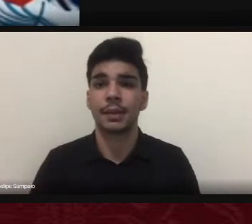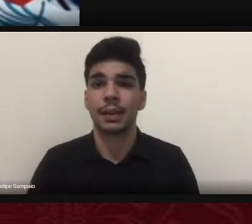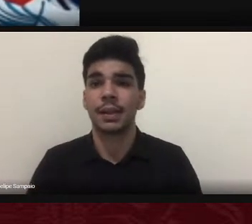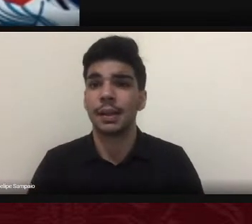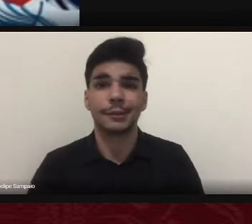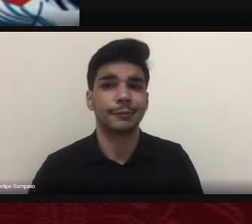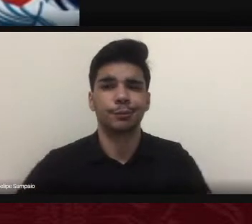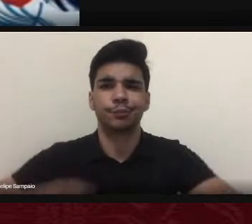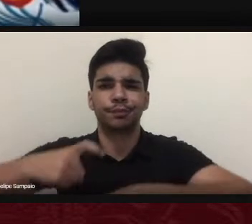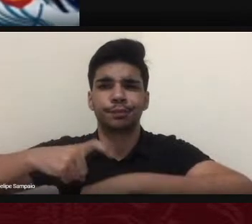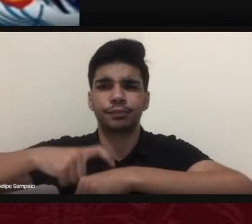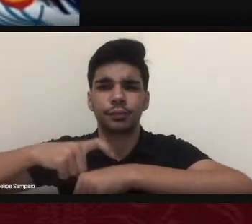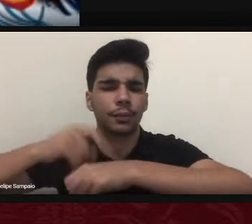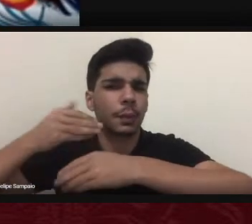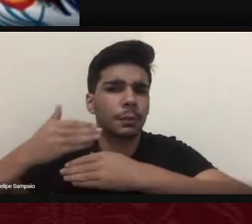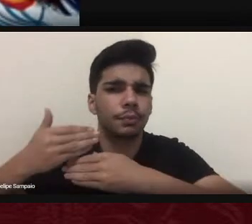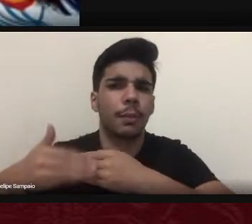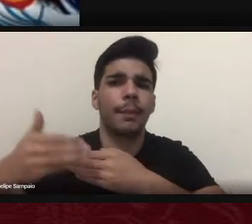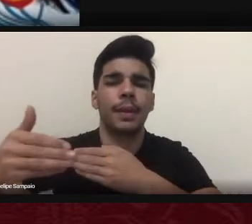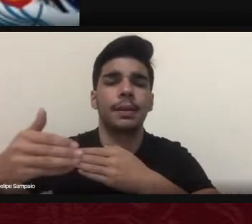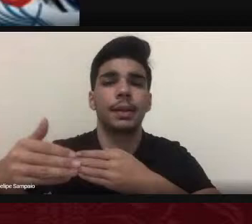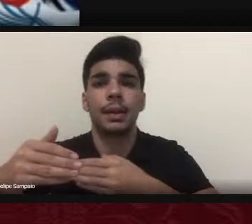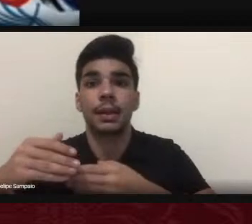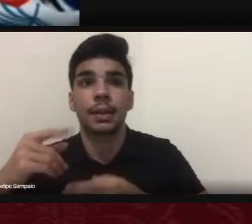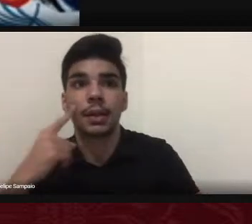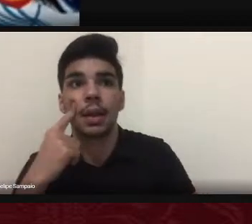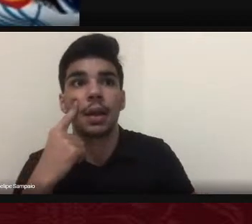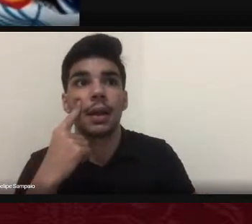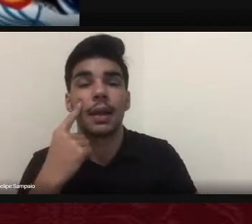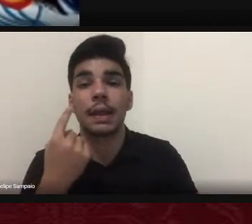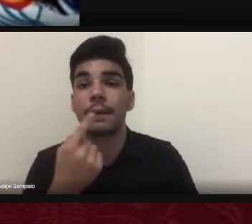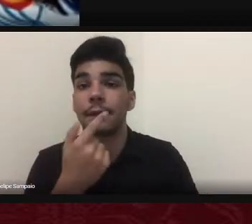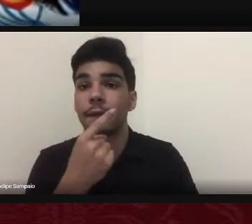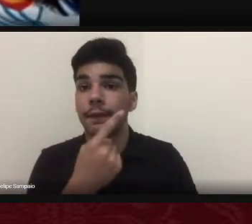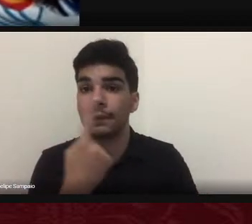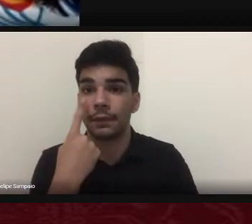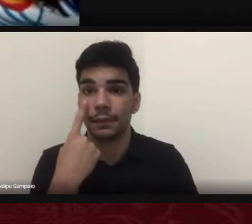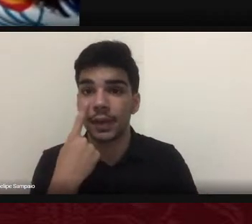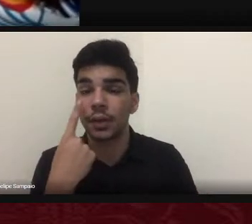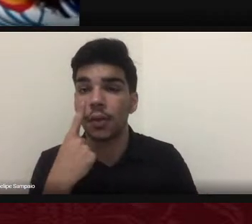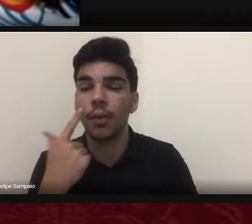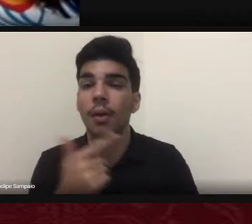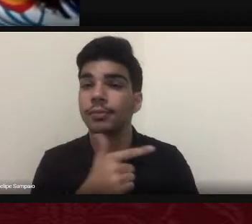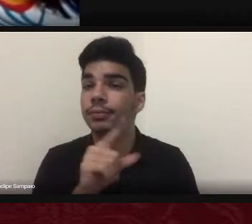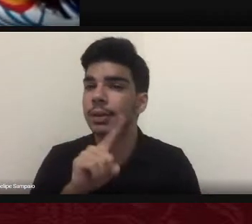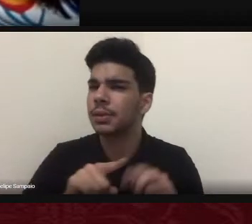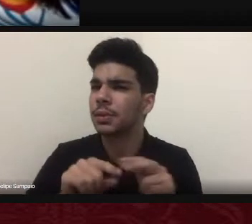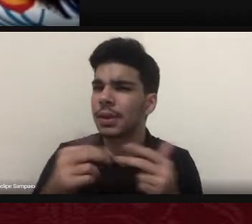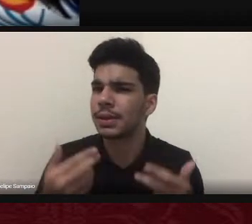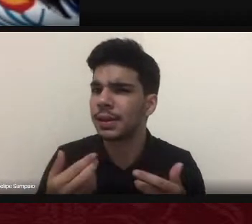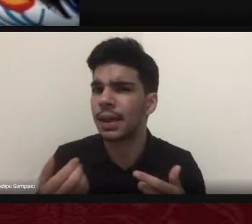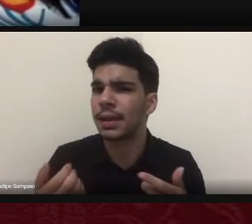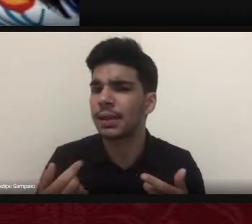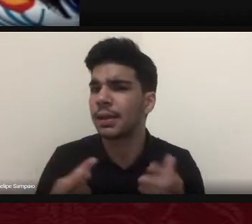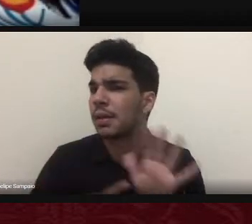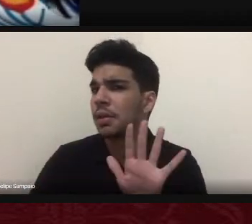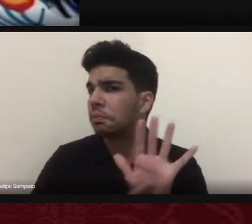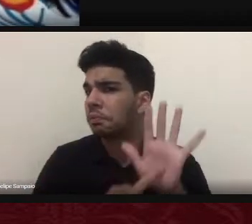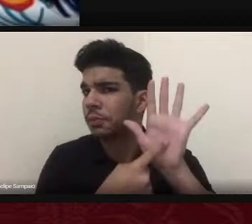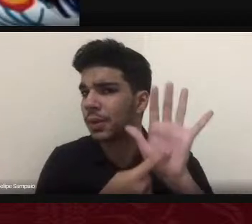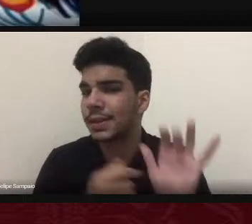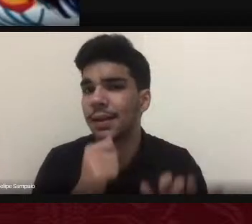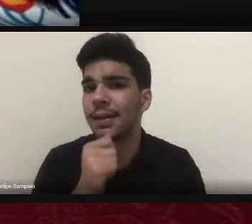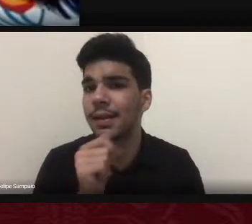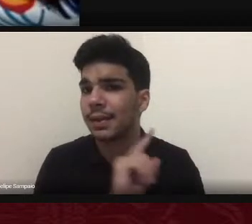tomou conhecimento de fatos nunca antes divulgados e a partir daí iniciou-se a fase de pesquisas